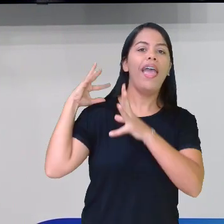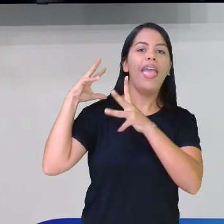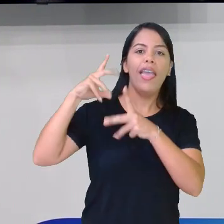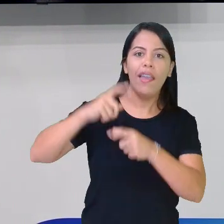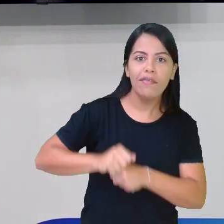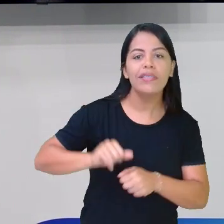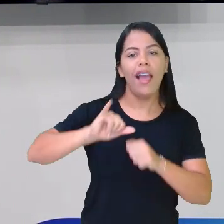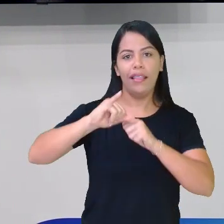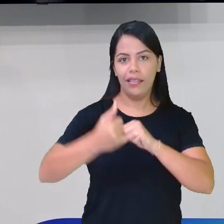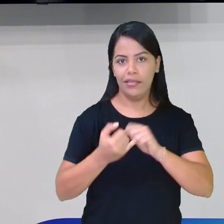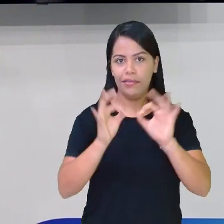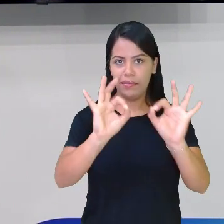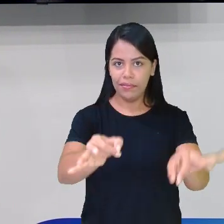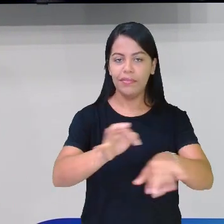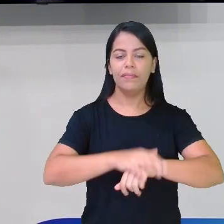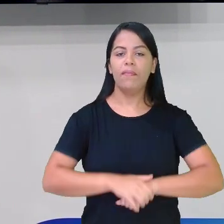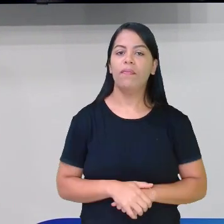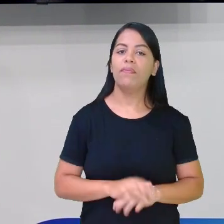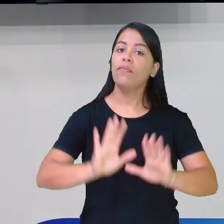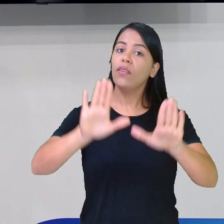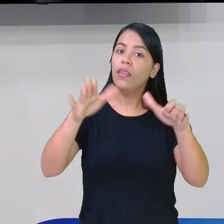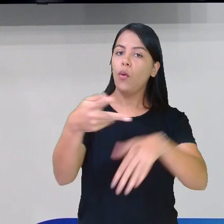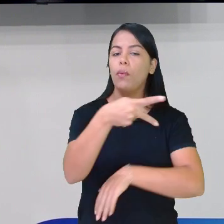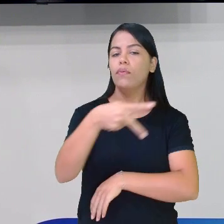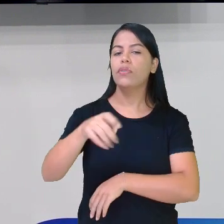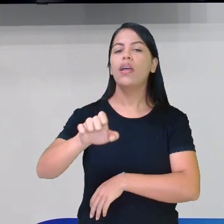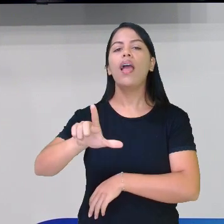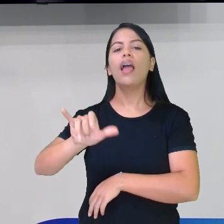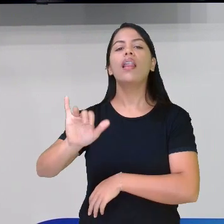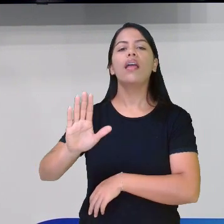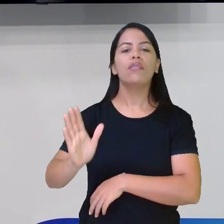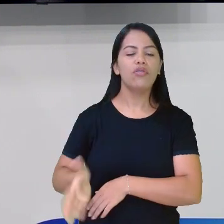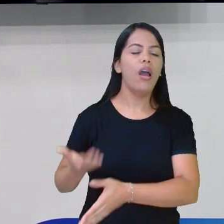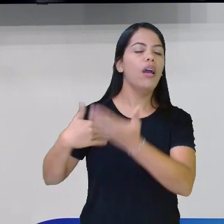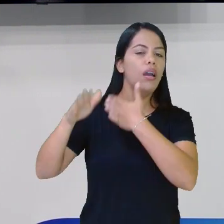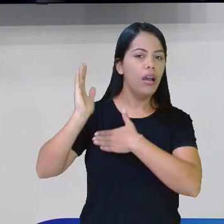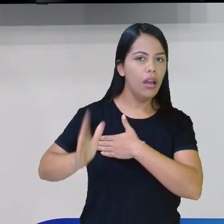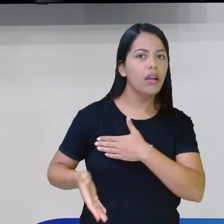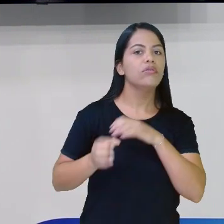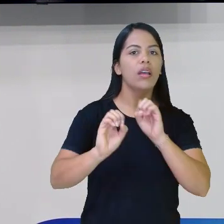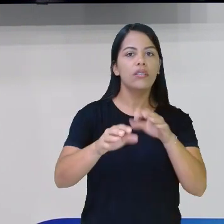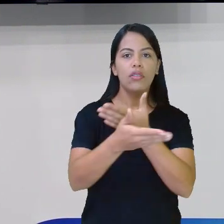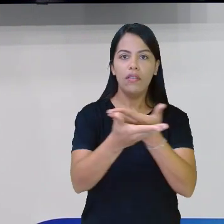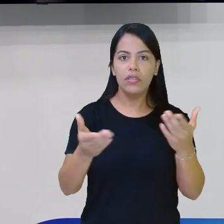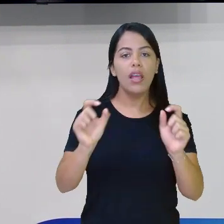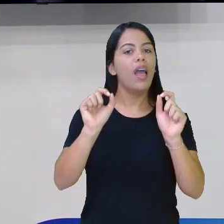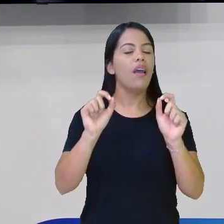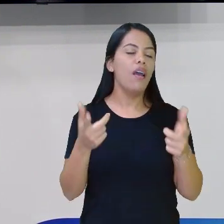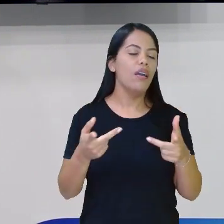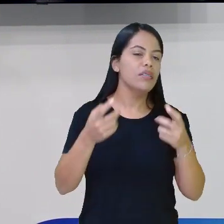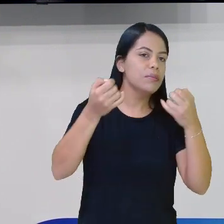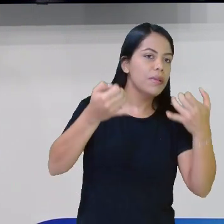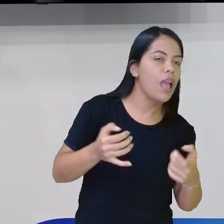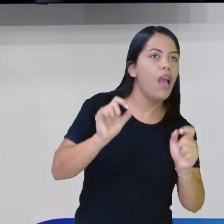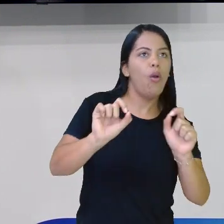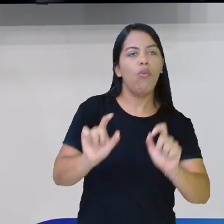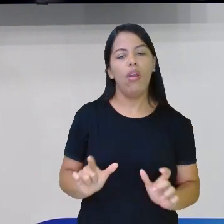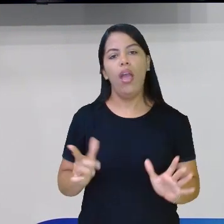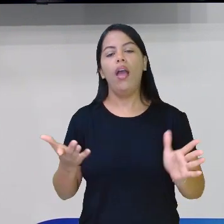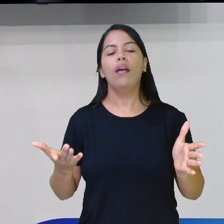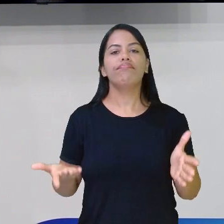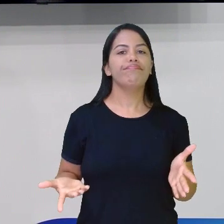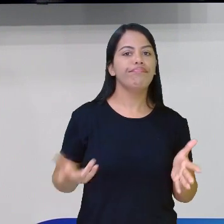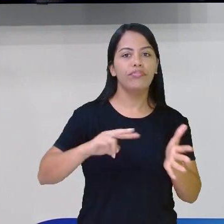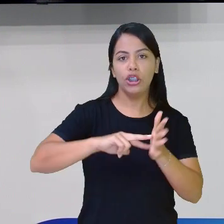adjetivos, tá? Já a professora Eli já tem trabalhado com vocês, falado o que é adjetivo e hoje a gente vai fazer uma